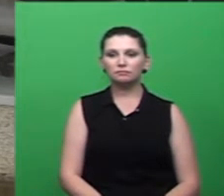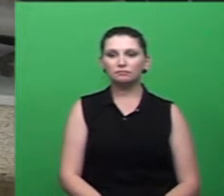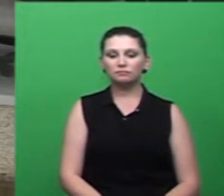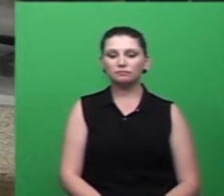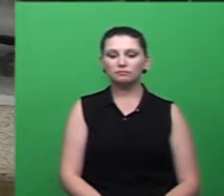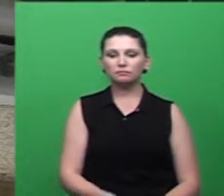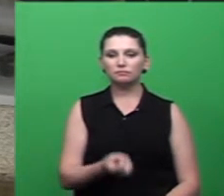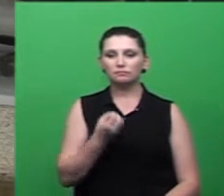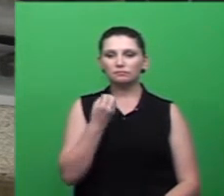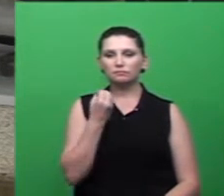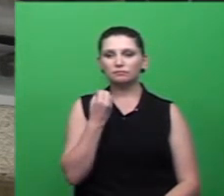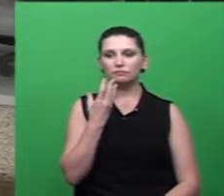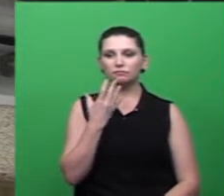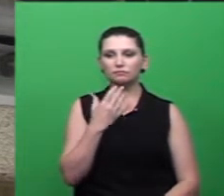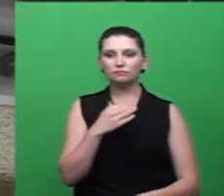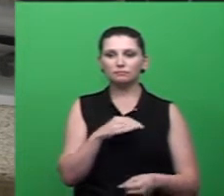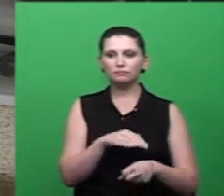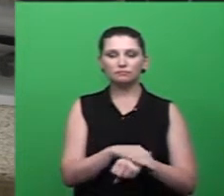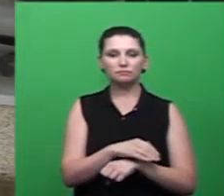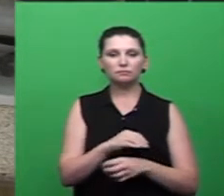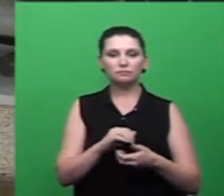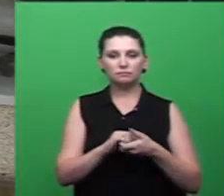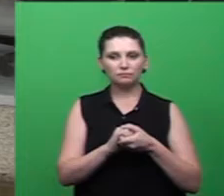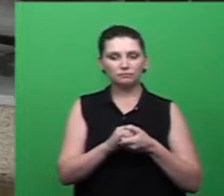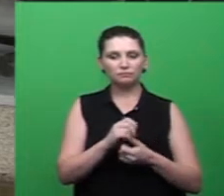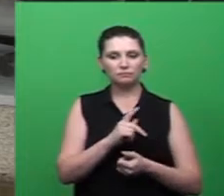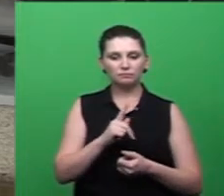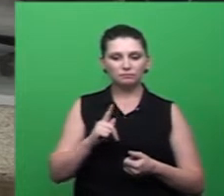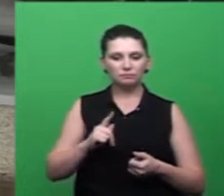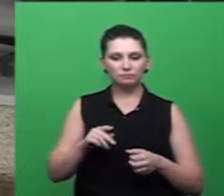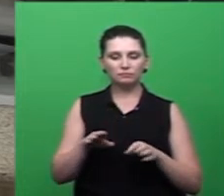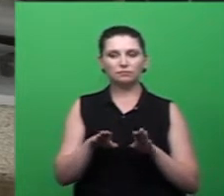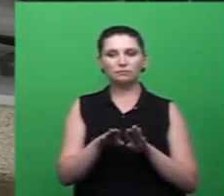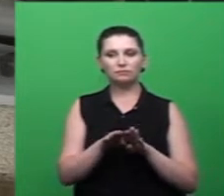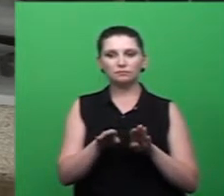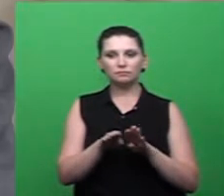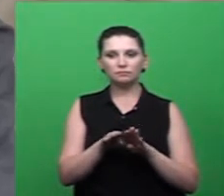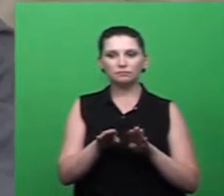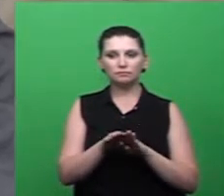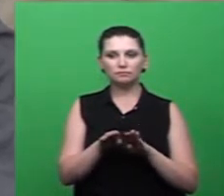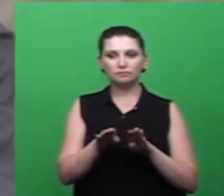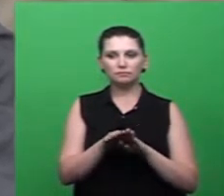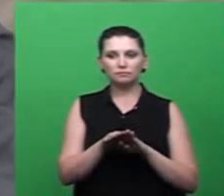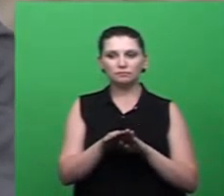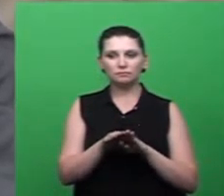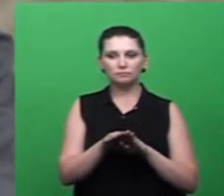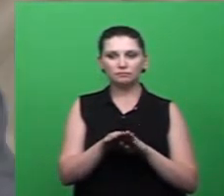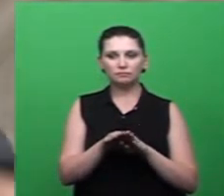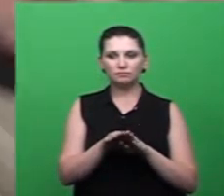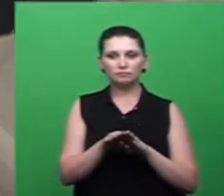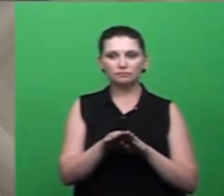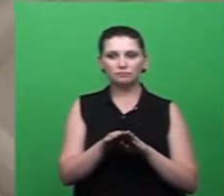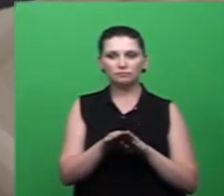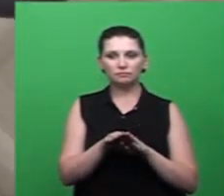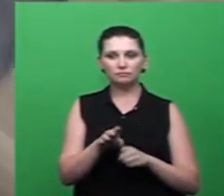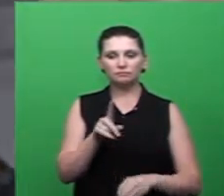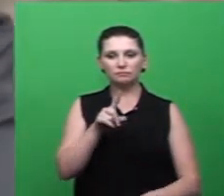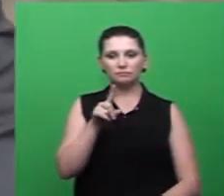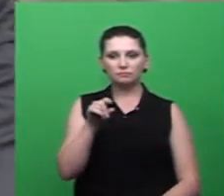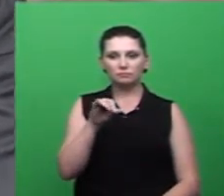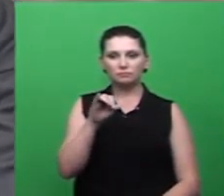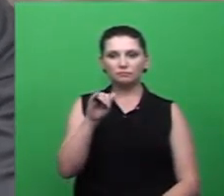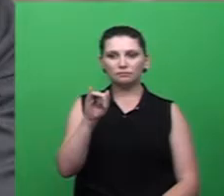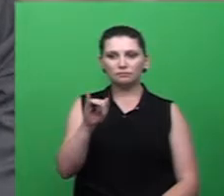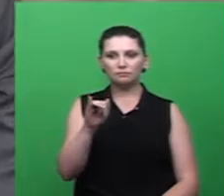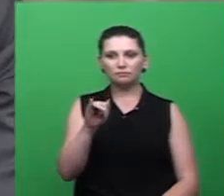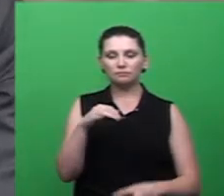Cumprimentando aqui o nosso presidente, da Júri, cumprimentando também o presidente da Frente em Saúde da Câmara de Vereadores, o Zilli. Cumprimento aos